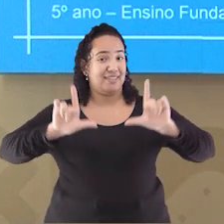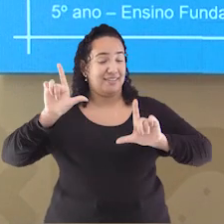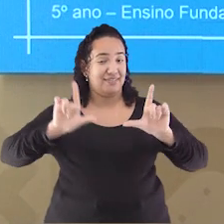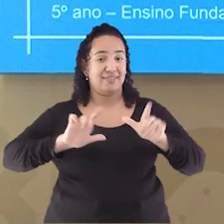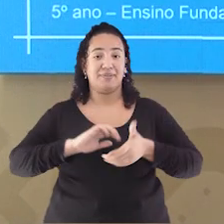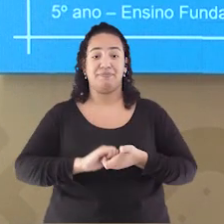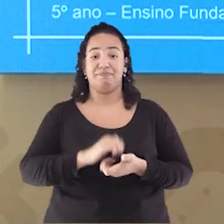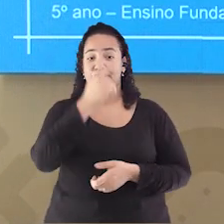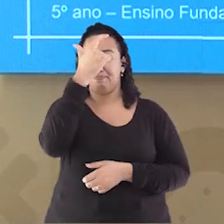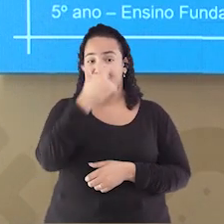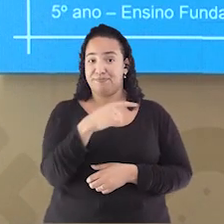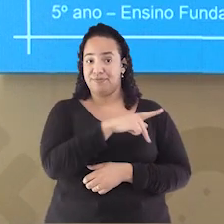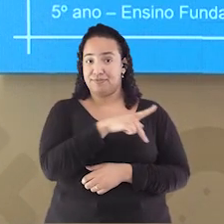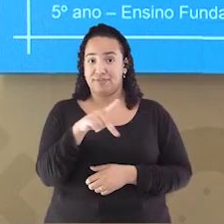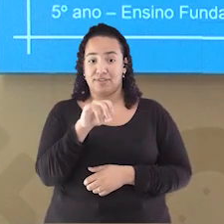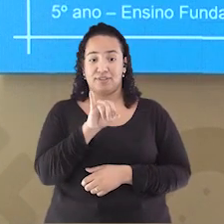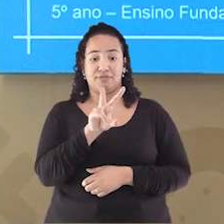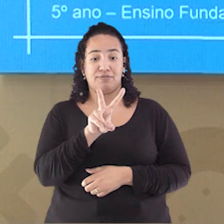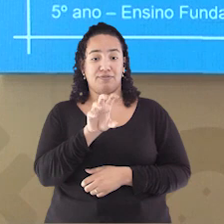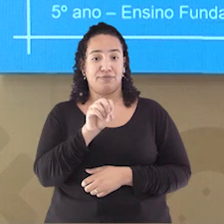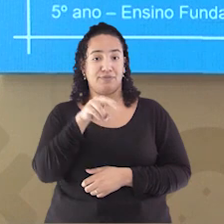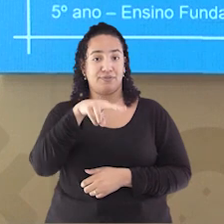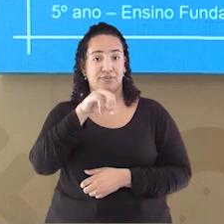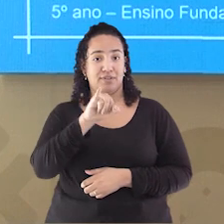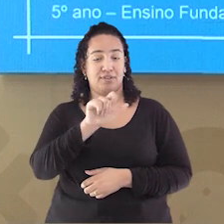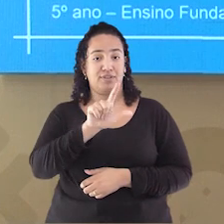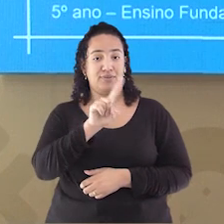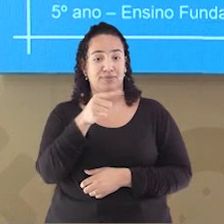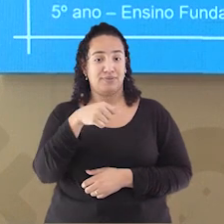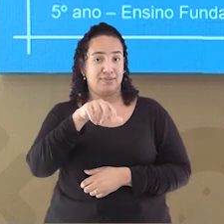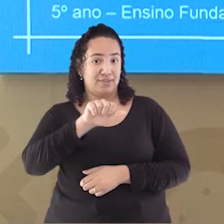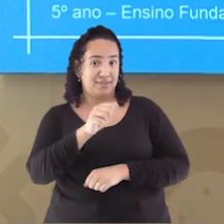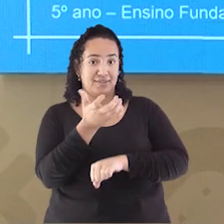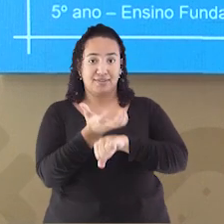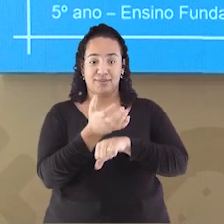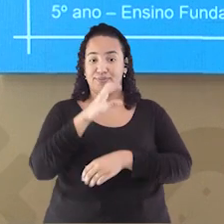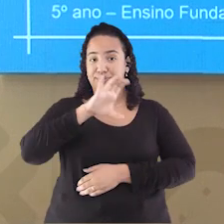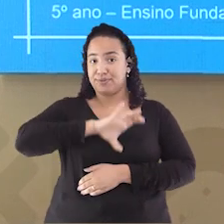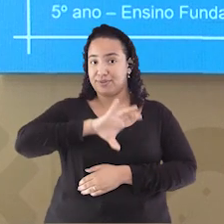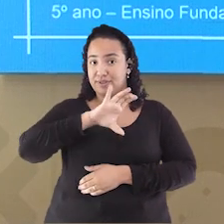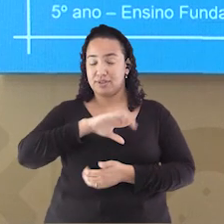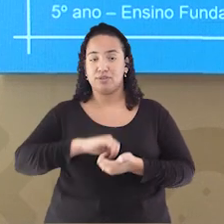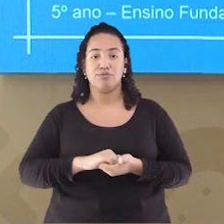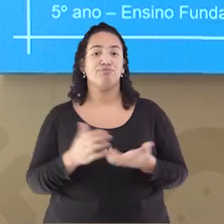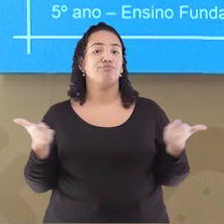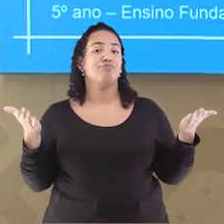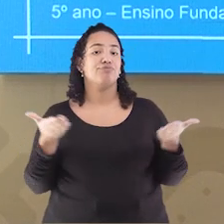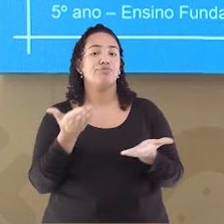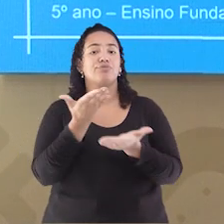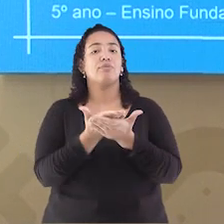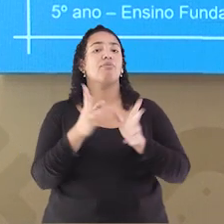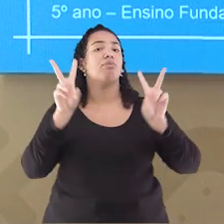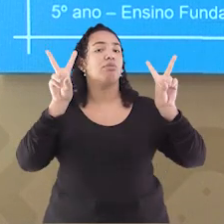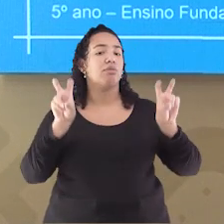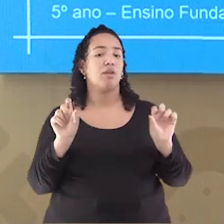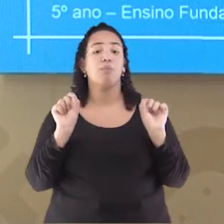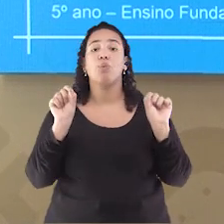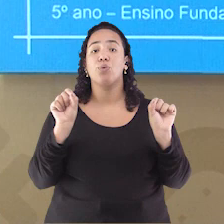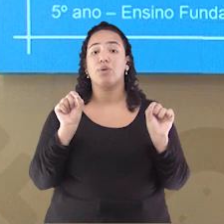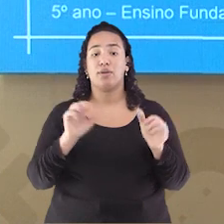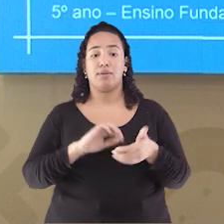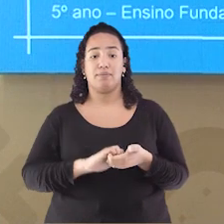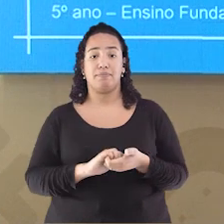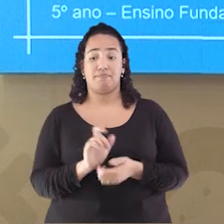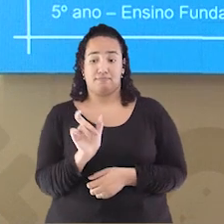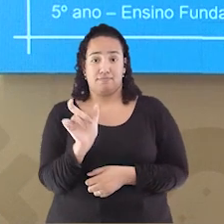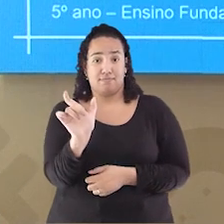TV. Sou a professora Ivo Nilza de Língua Portuguesa. O tema de nossa aula hoje é uma